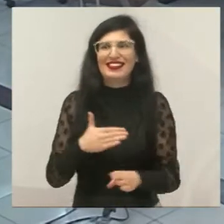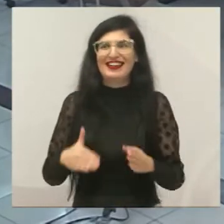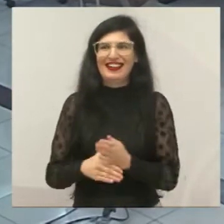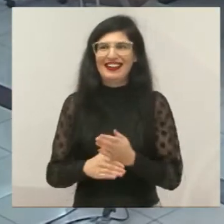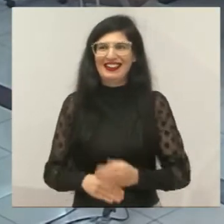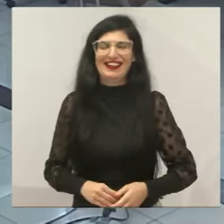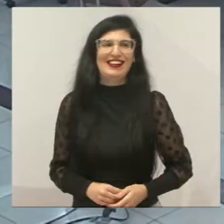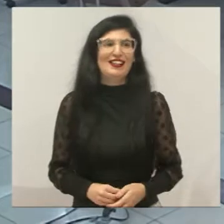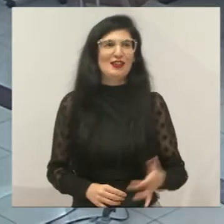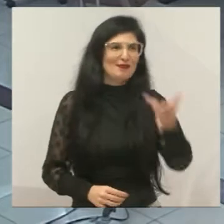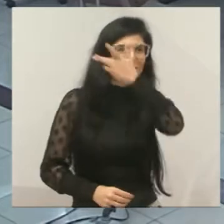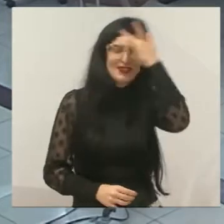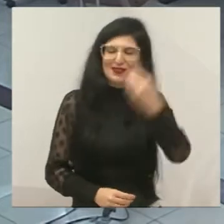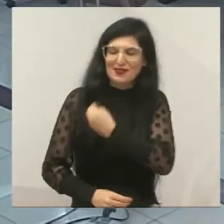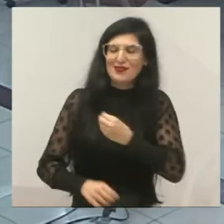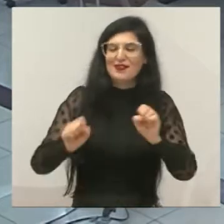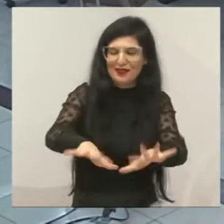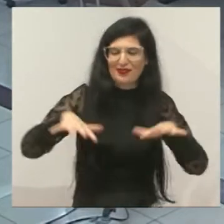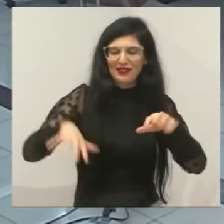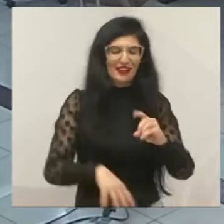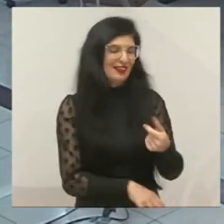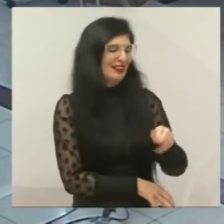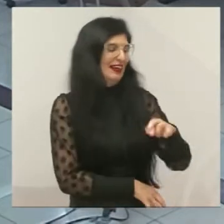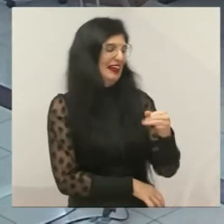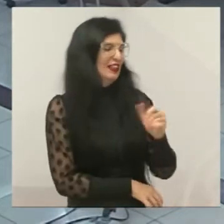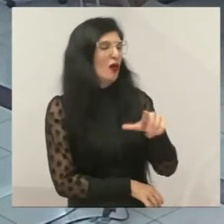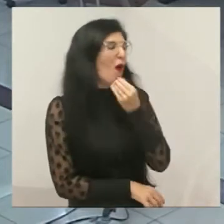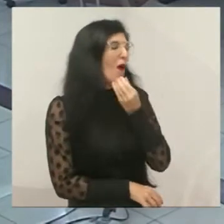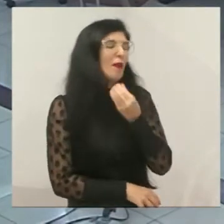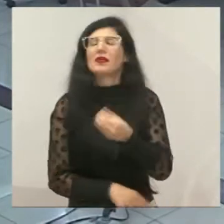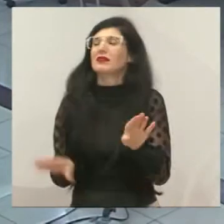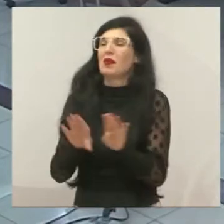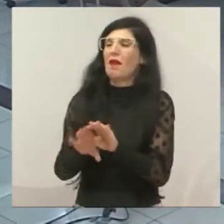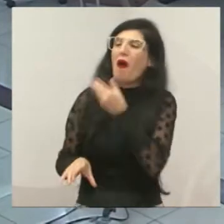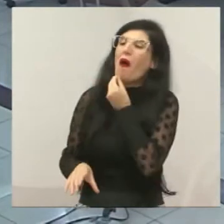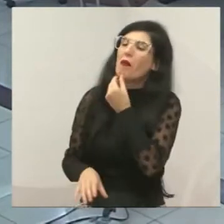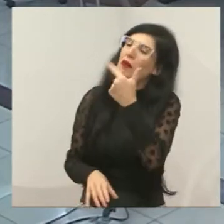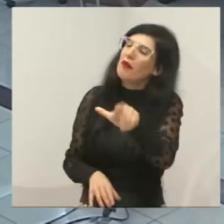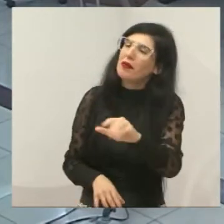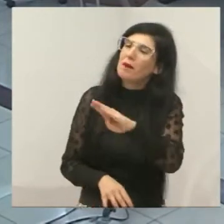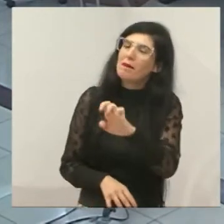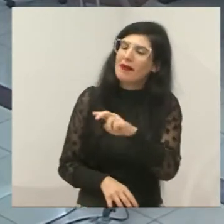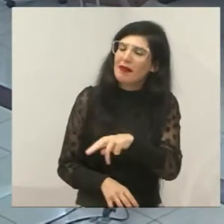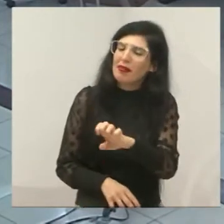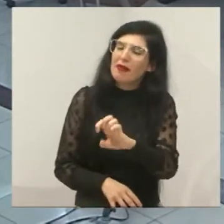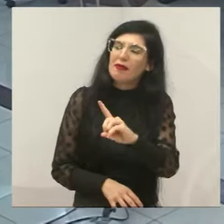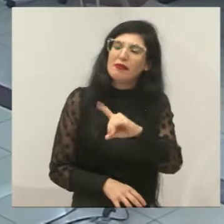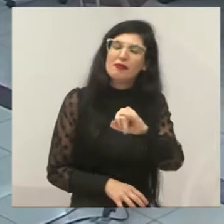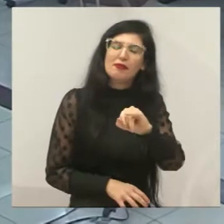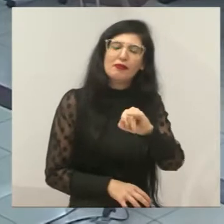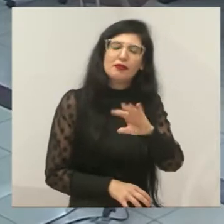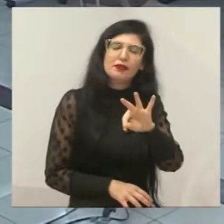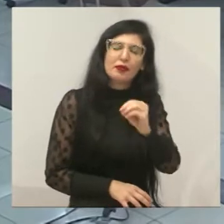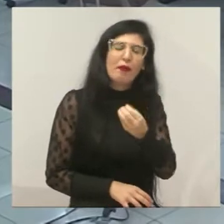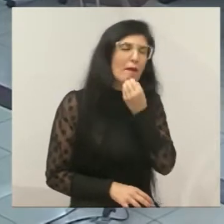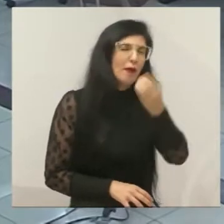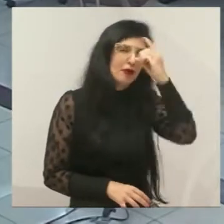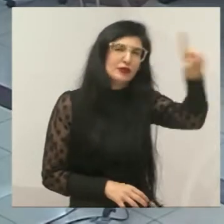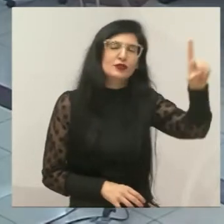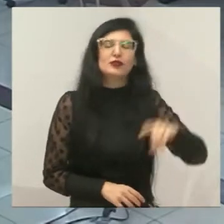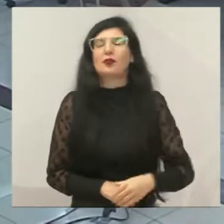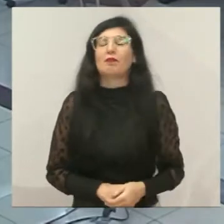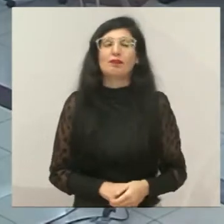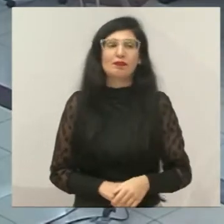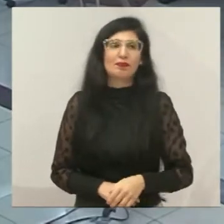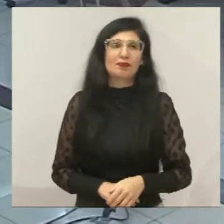a quem está presente aqui no plenário, Dario, seu Benedito, a todos, bom dia. E a você, principalmente, os nossos